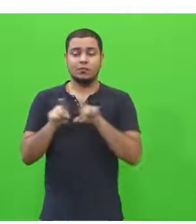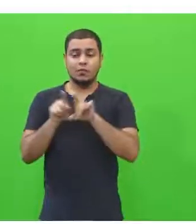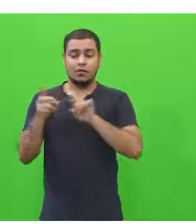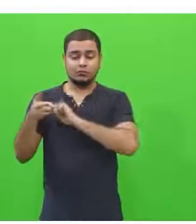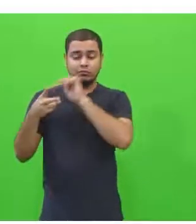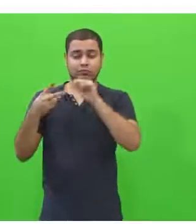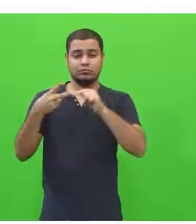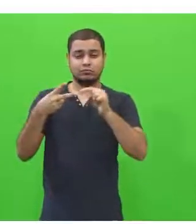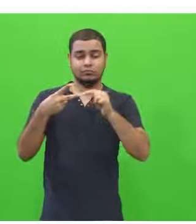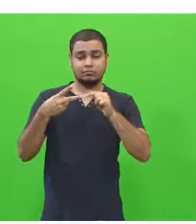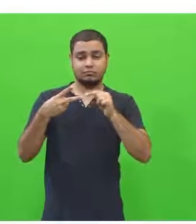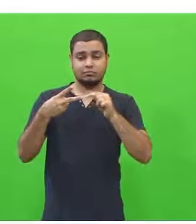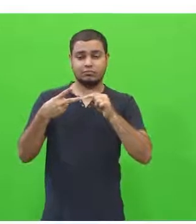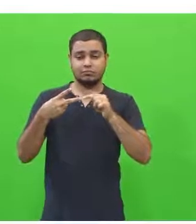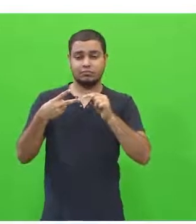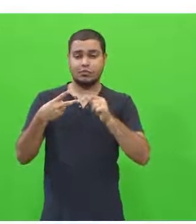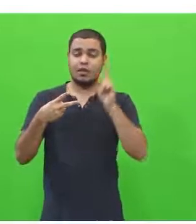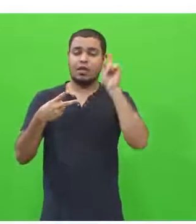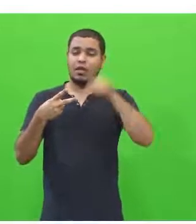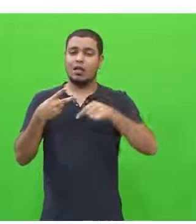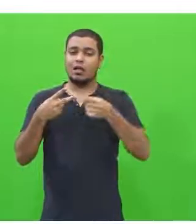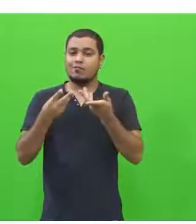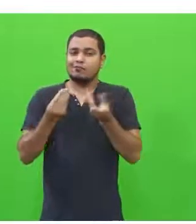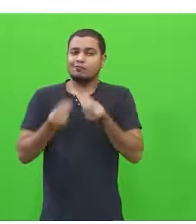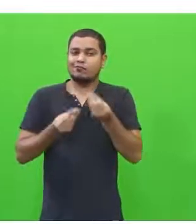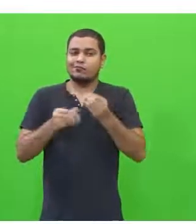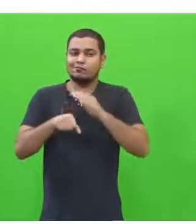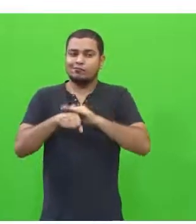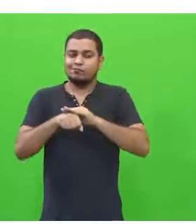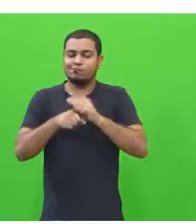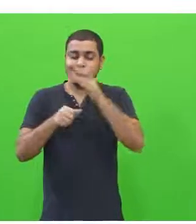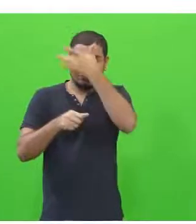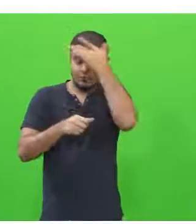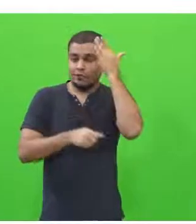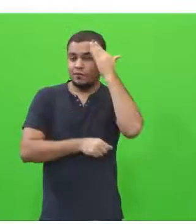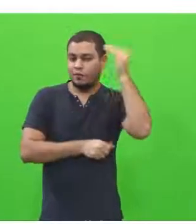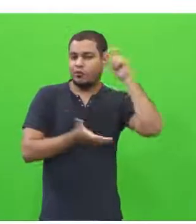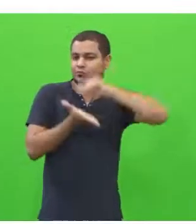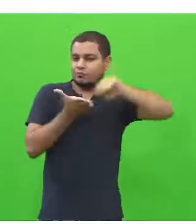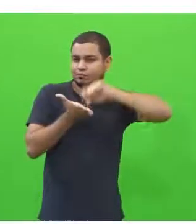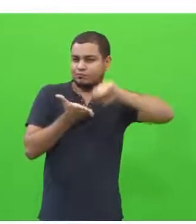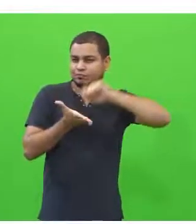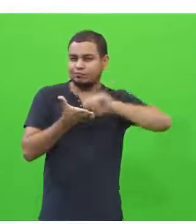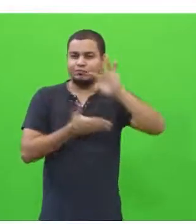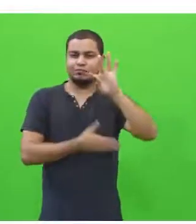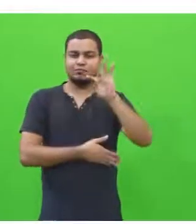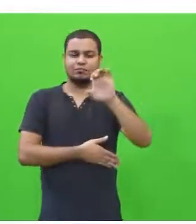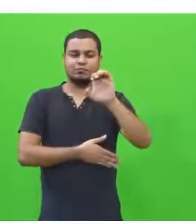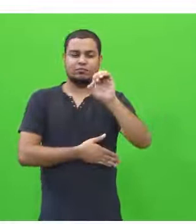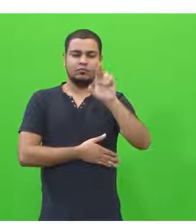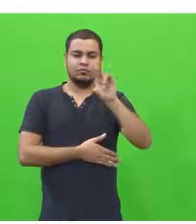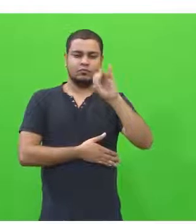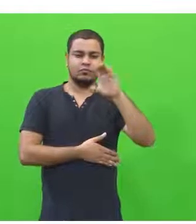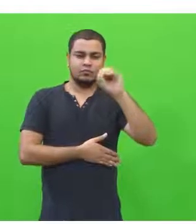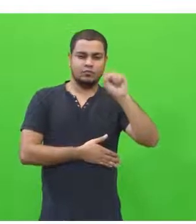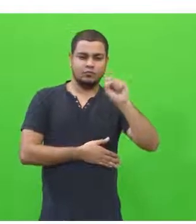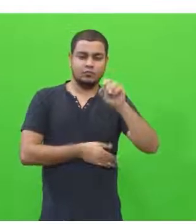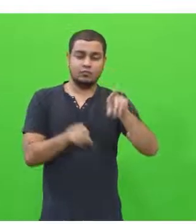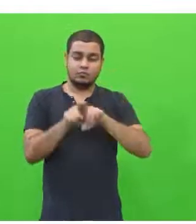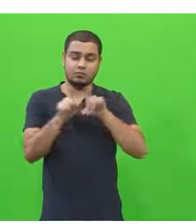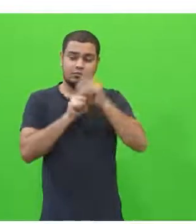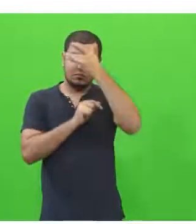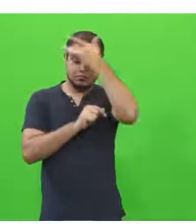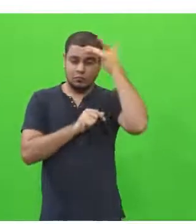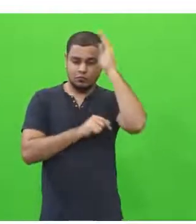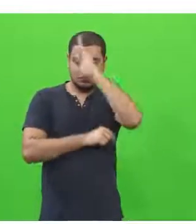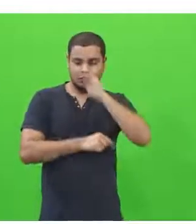item é com relação à questão dos grandes escritores, que eles fazem um estudo que esses grandes escritores